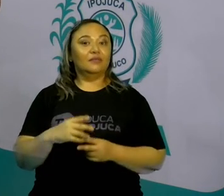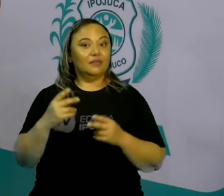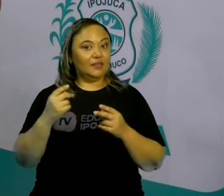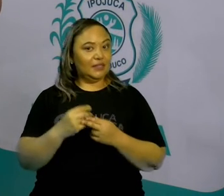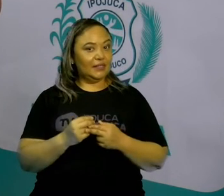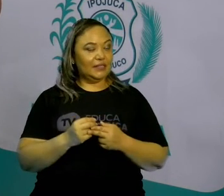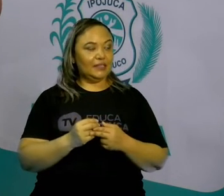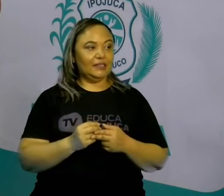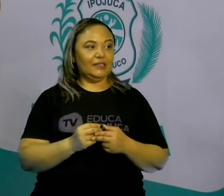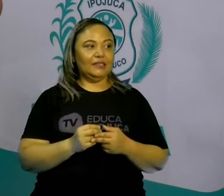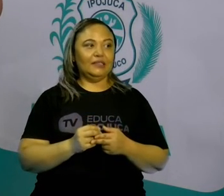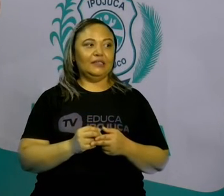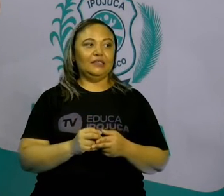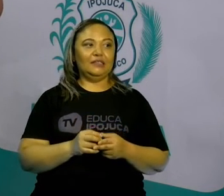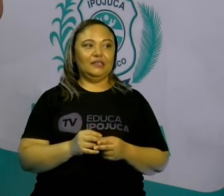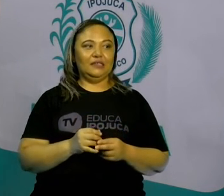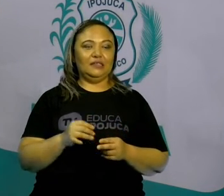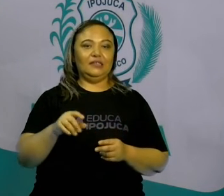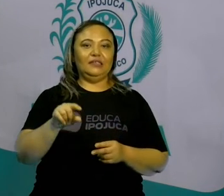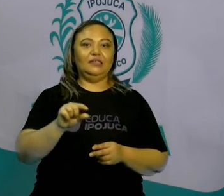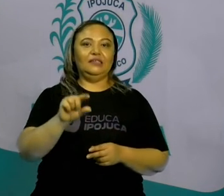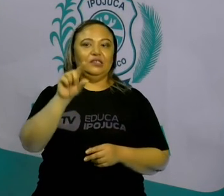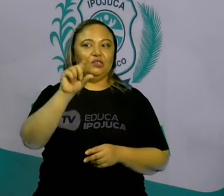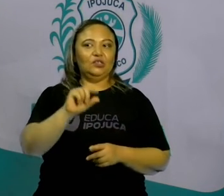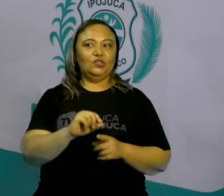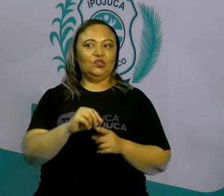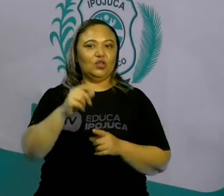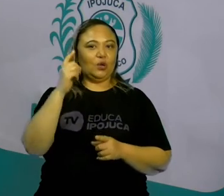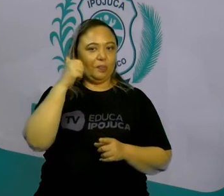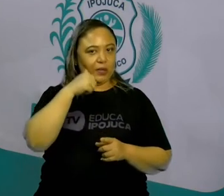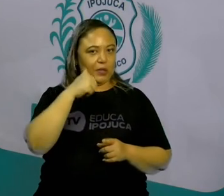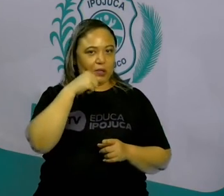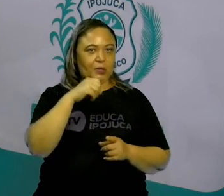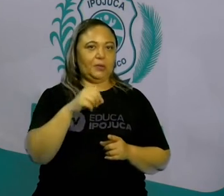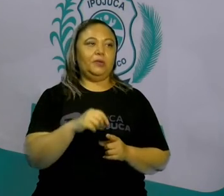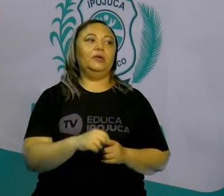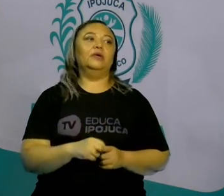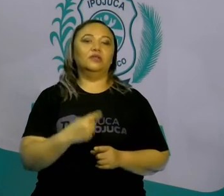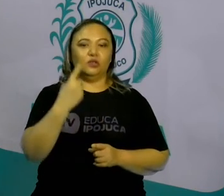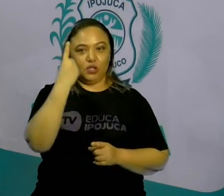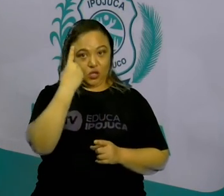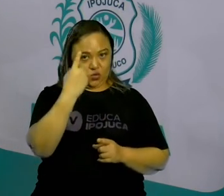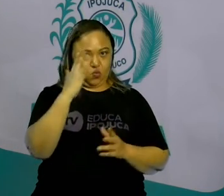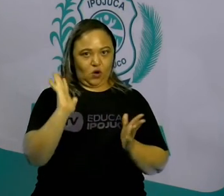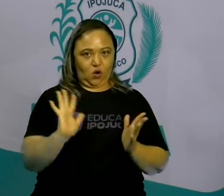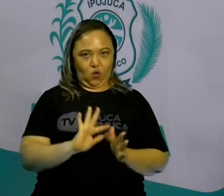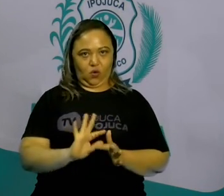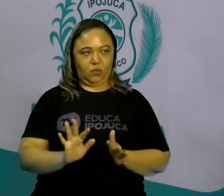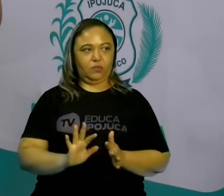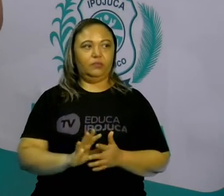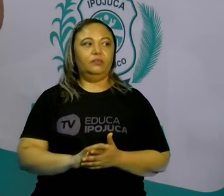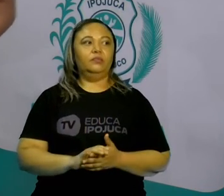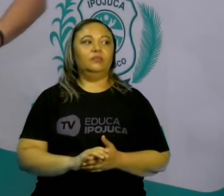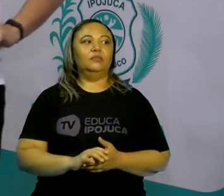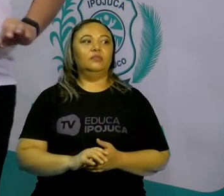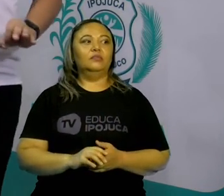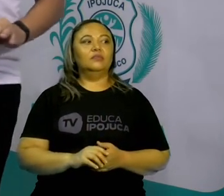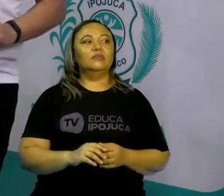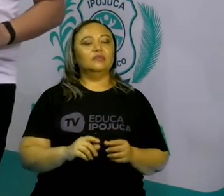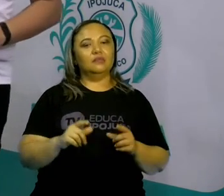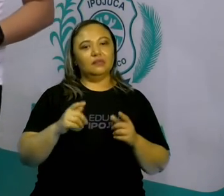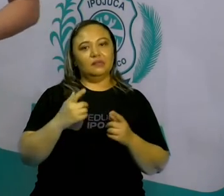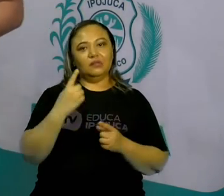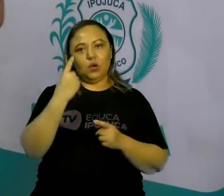é. Julieta, qual a chance de encontrar uma banana agora? Porque só tem uma disponível. Uma em três.